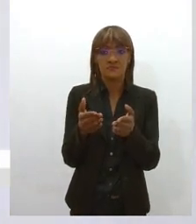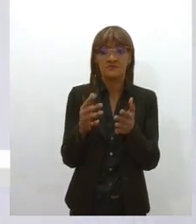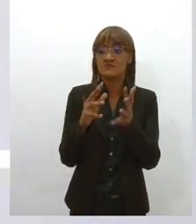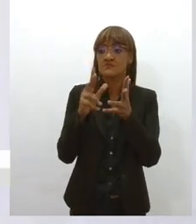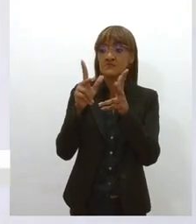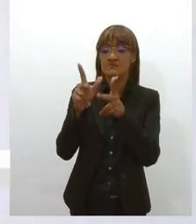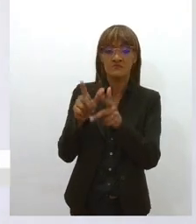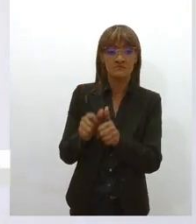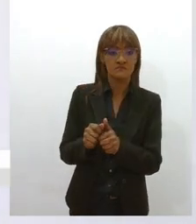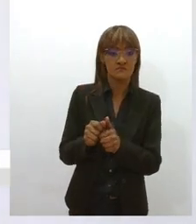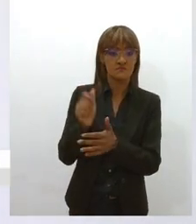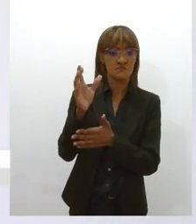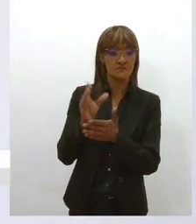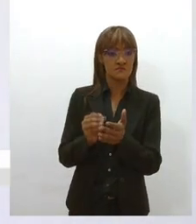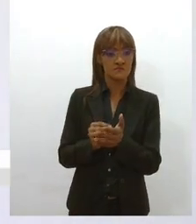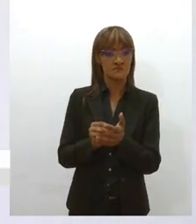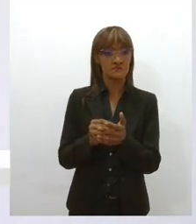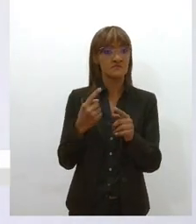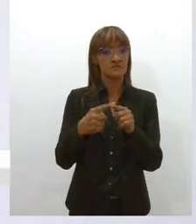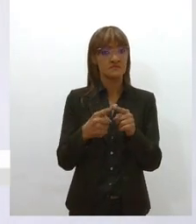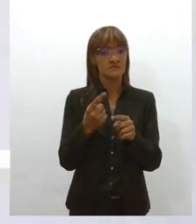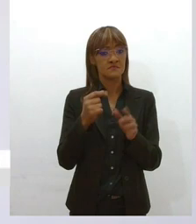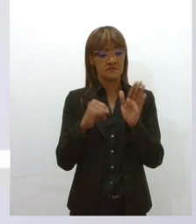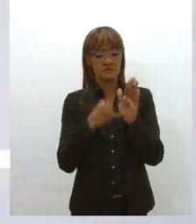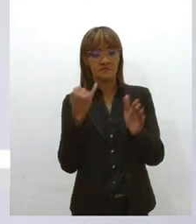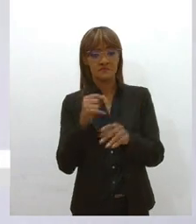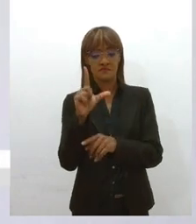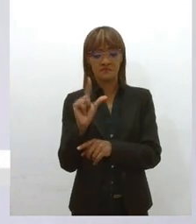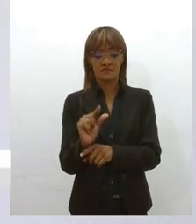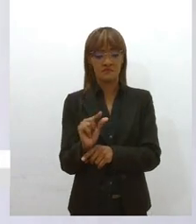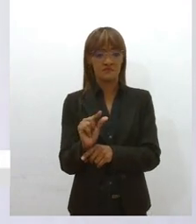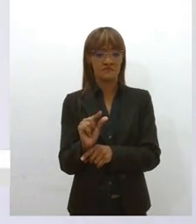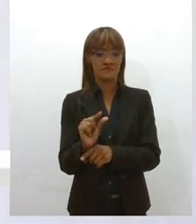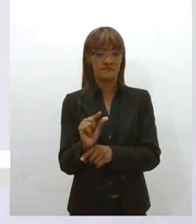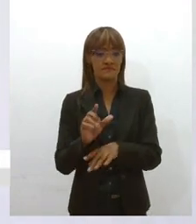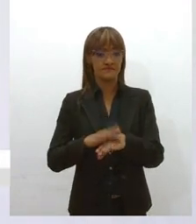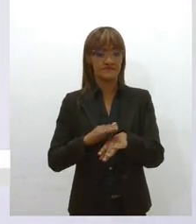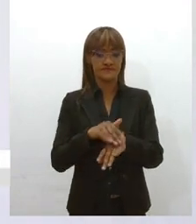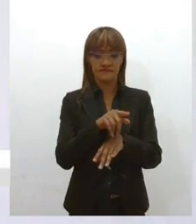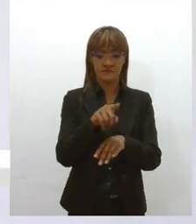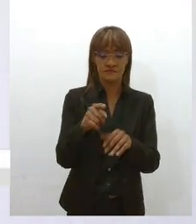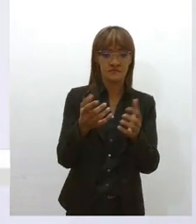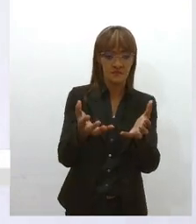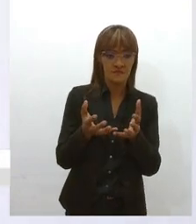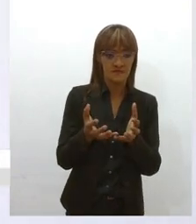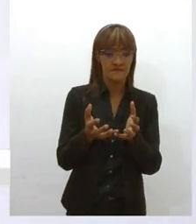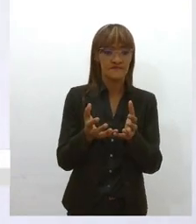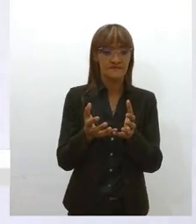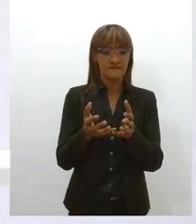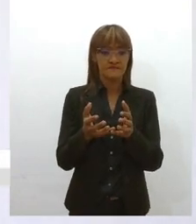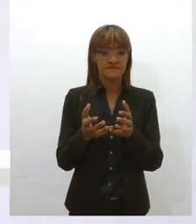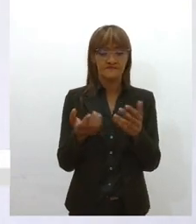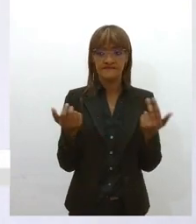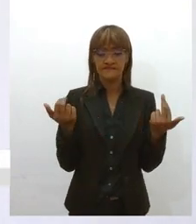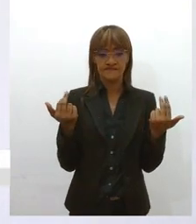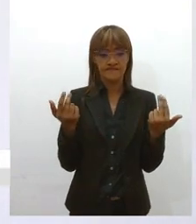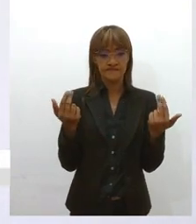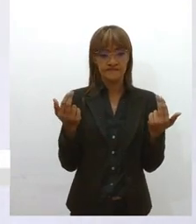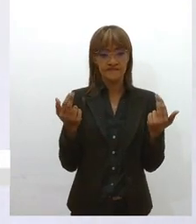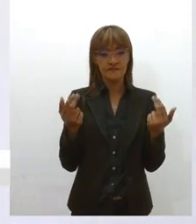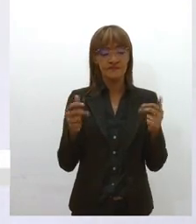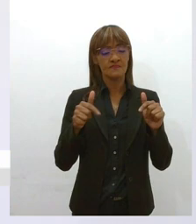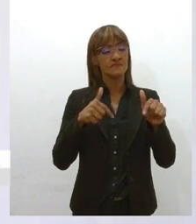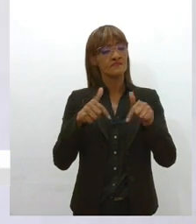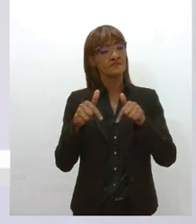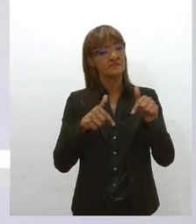tomada do menor preço, contratar o profissional, aquele que se dispuser a fazer as mesmas atribuições, as